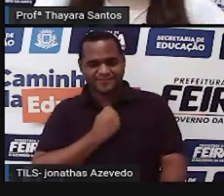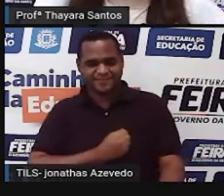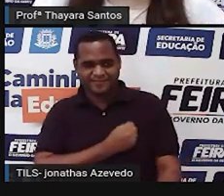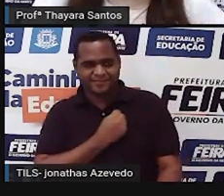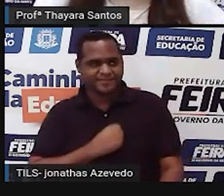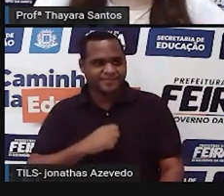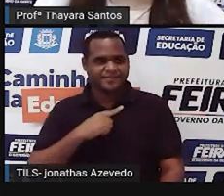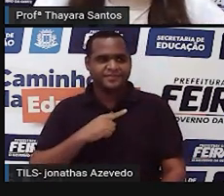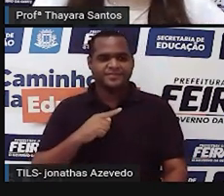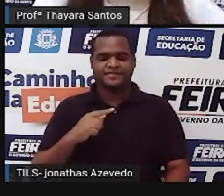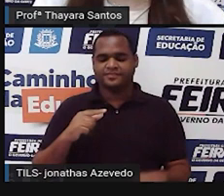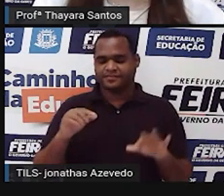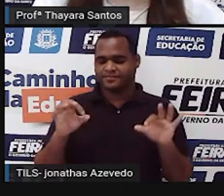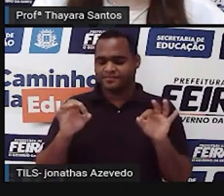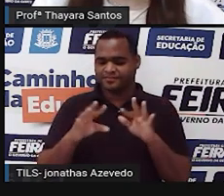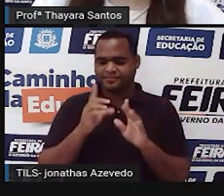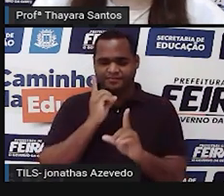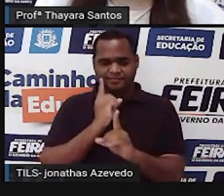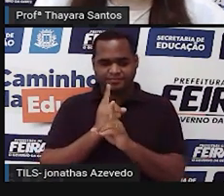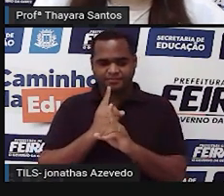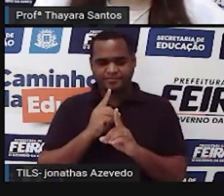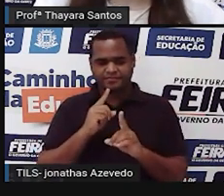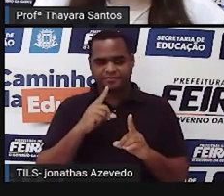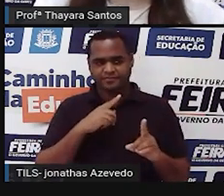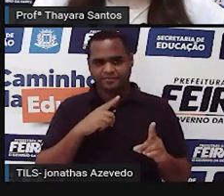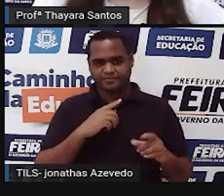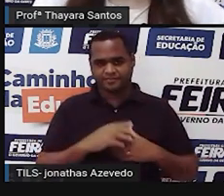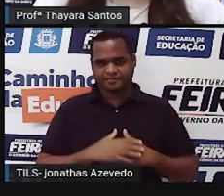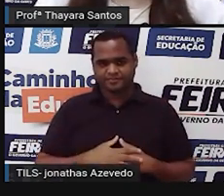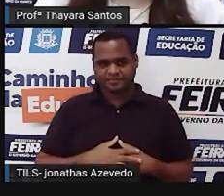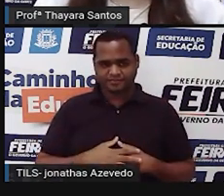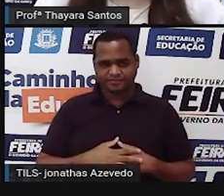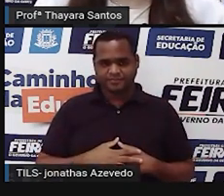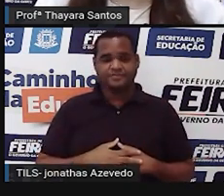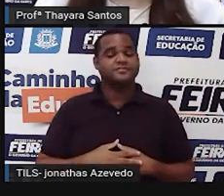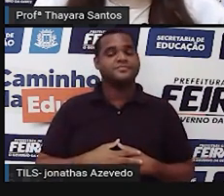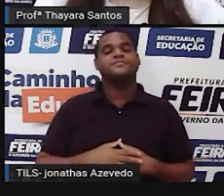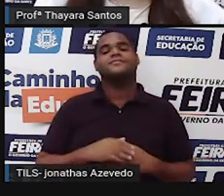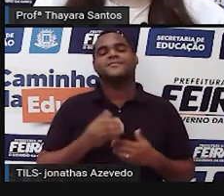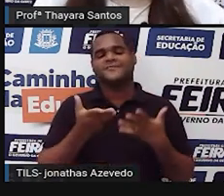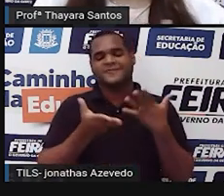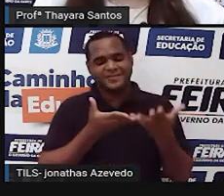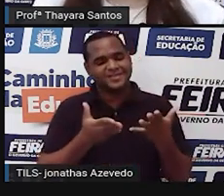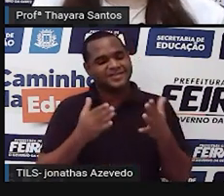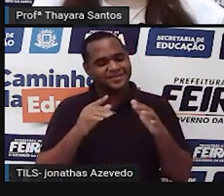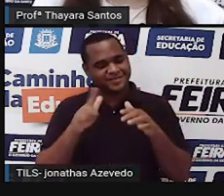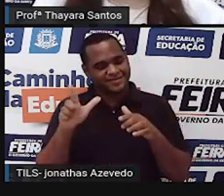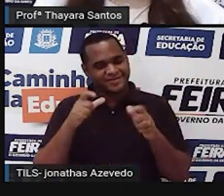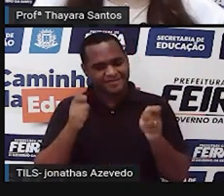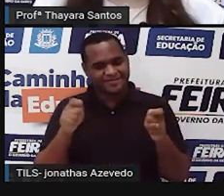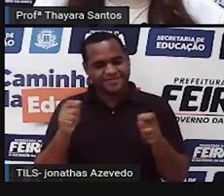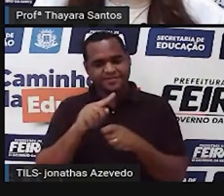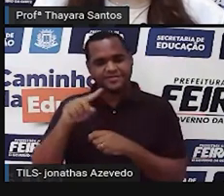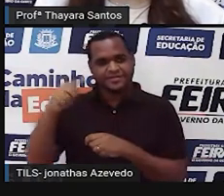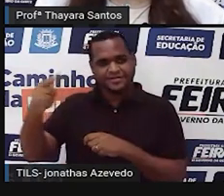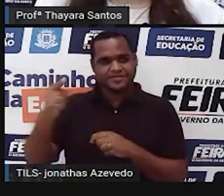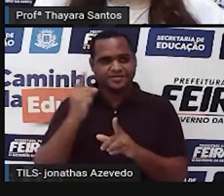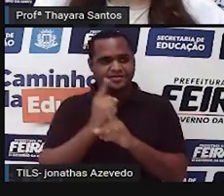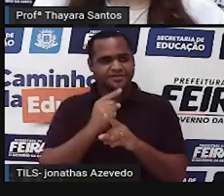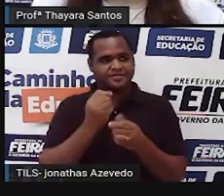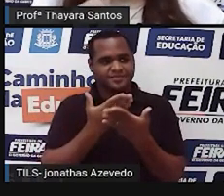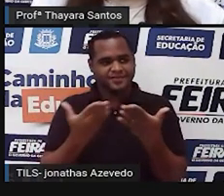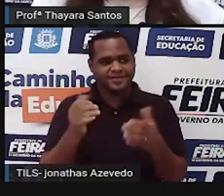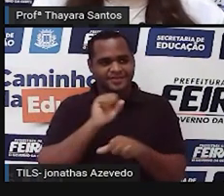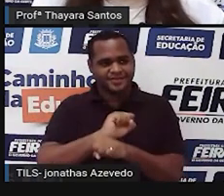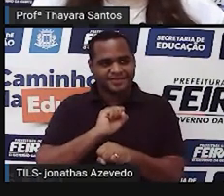saudade, mas a gente já tem um encontro marcado na nossa próxima aula. Então, se cuidem aí do outro lado, que na próxima aula eu vou estar aqui esperando vocês.